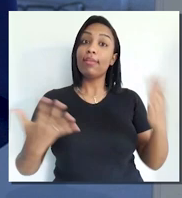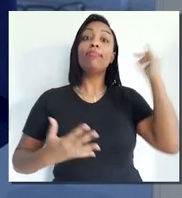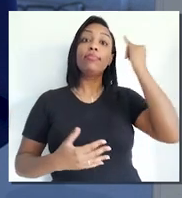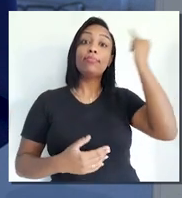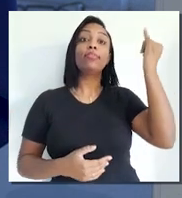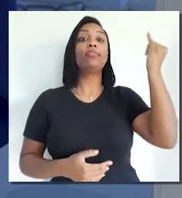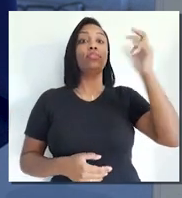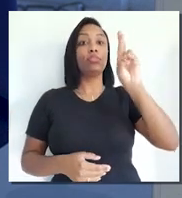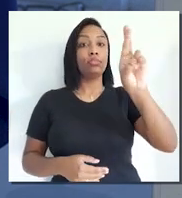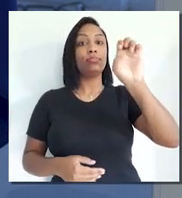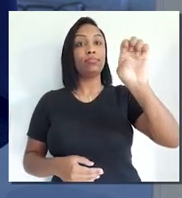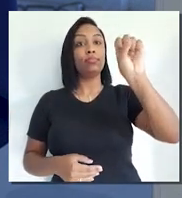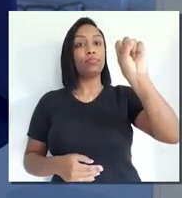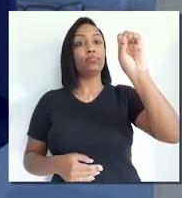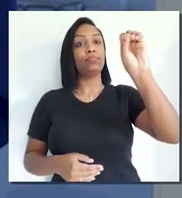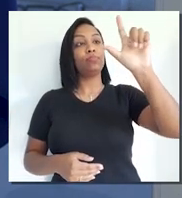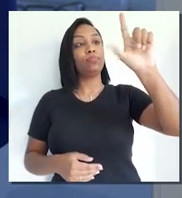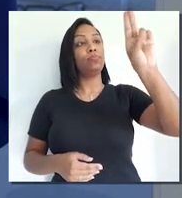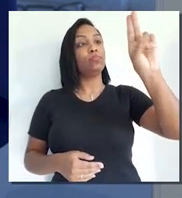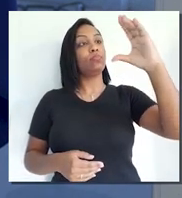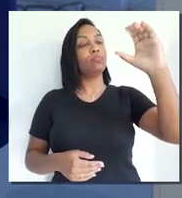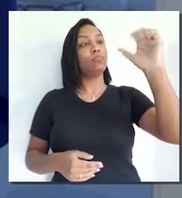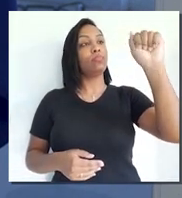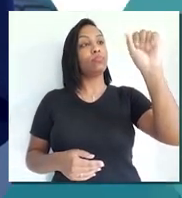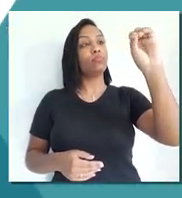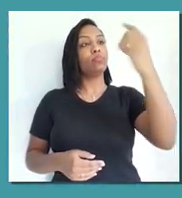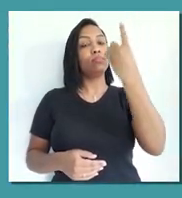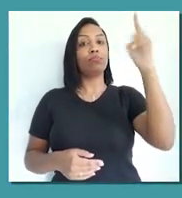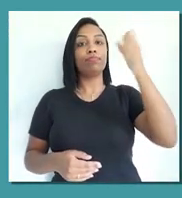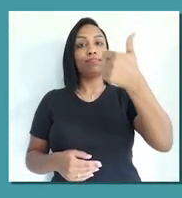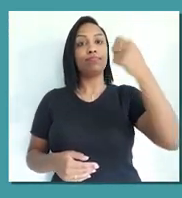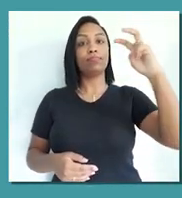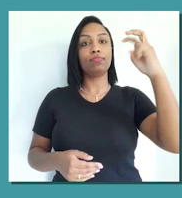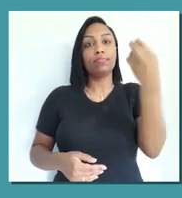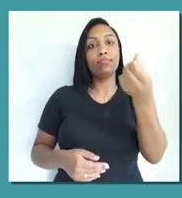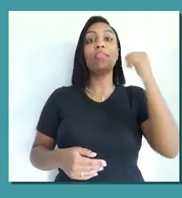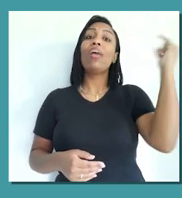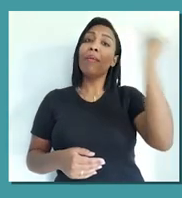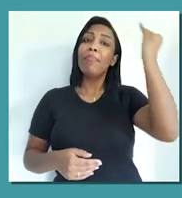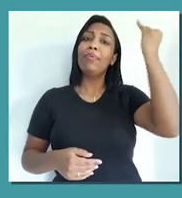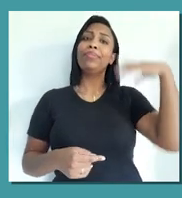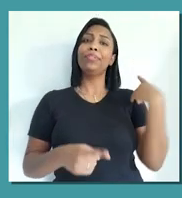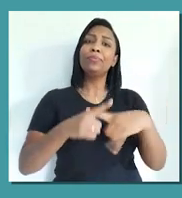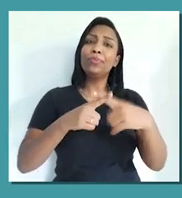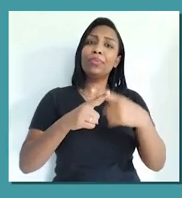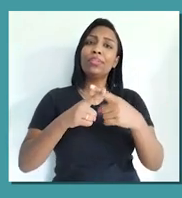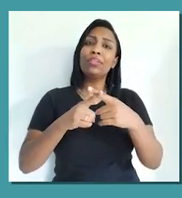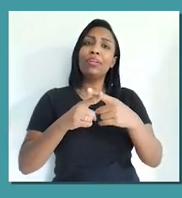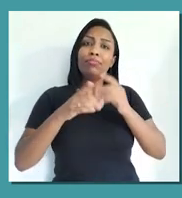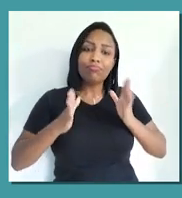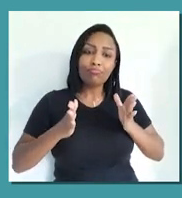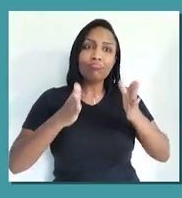para que os colegas dos ramos, nesse convite que a gente faz para trabalhar nessa linha de